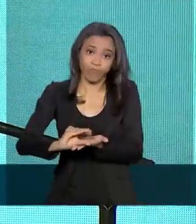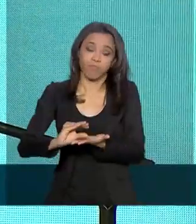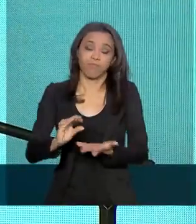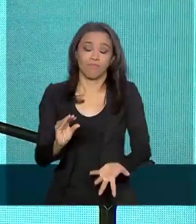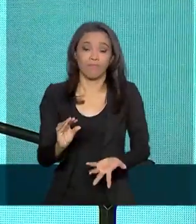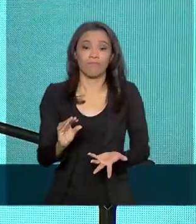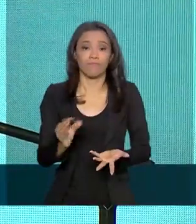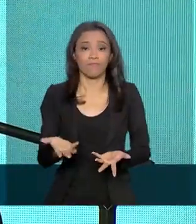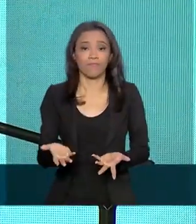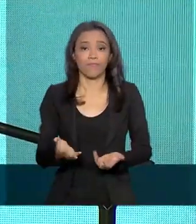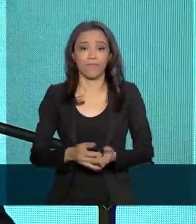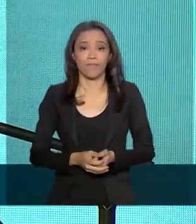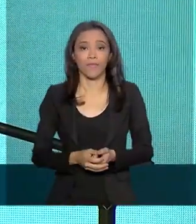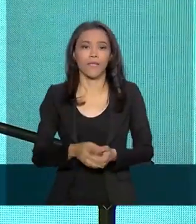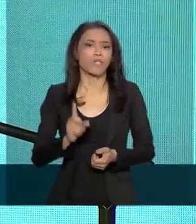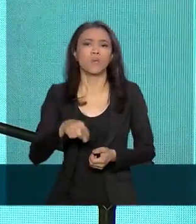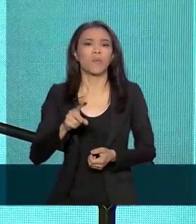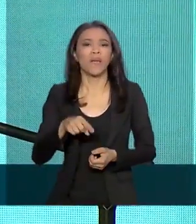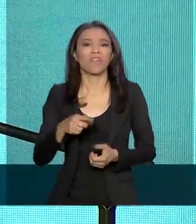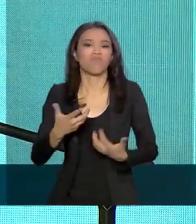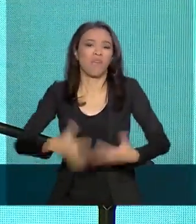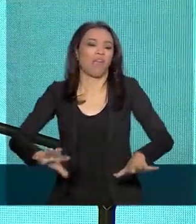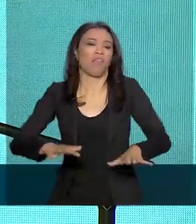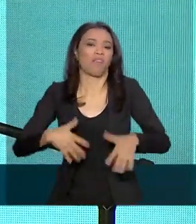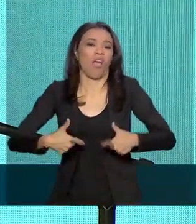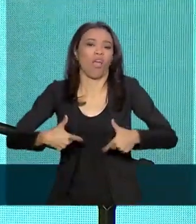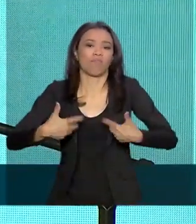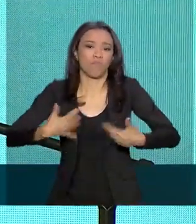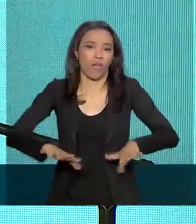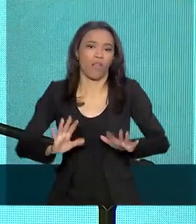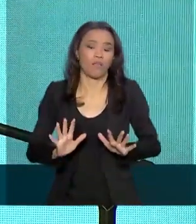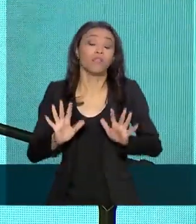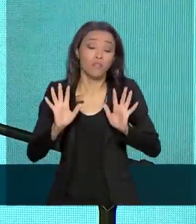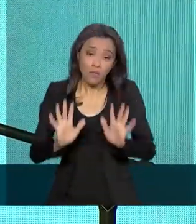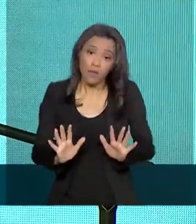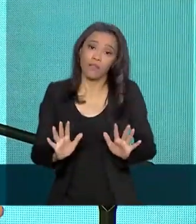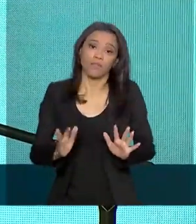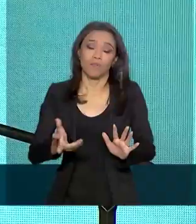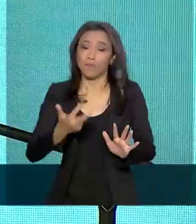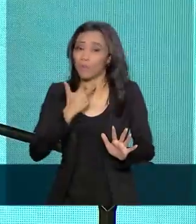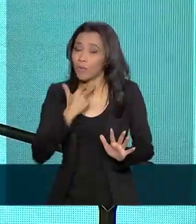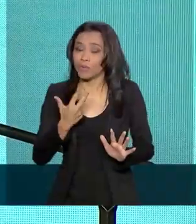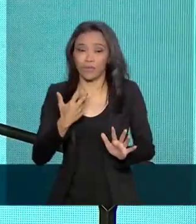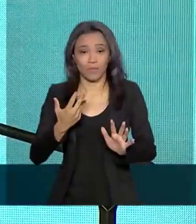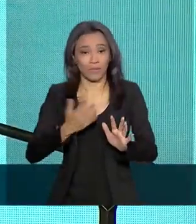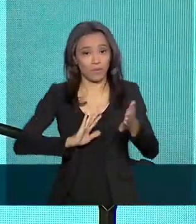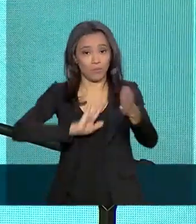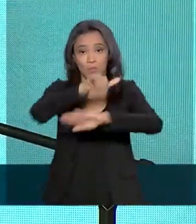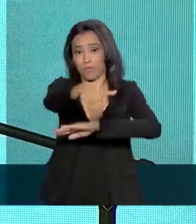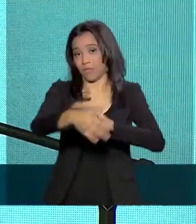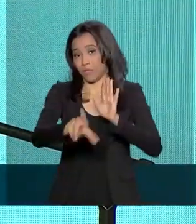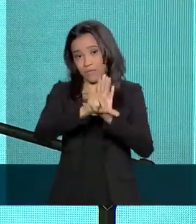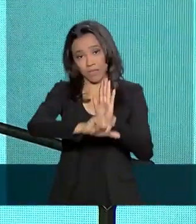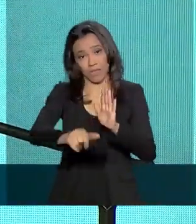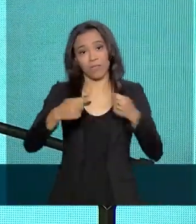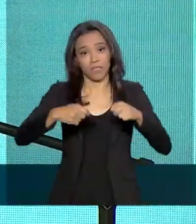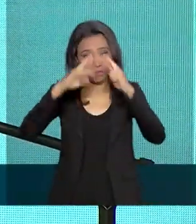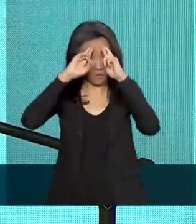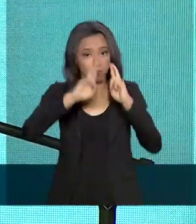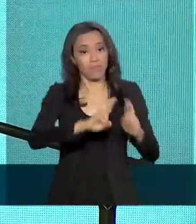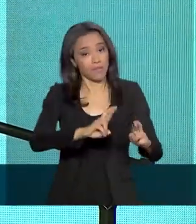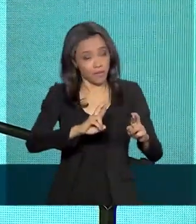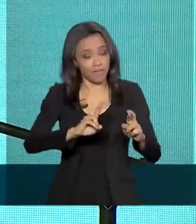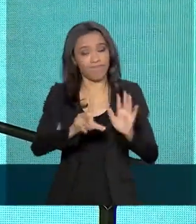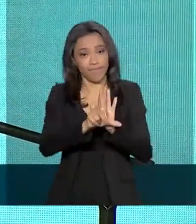Não é má vontade nossa. Eu não posso pedalar, eu não posso transgredir a lei de responsabilidade fiscal.